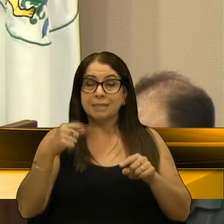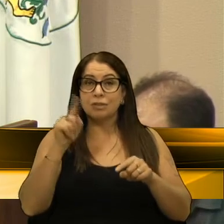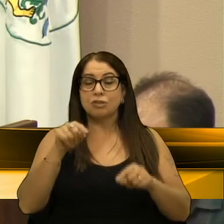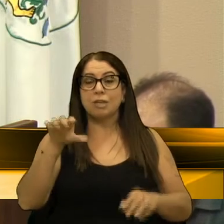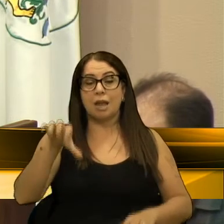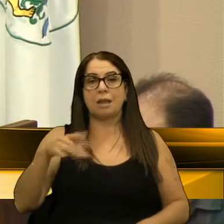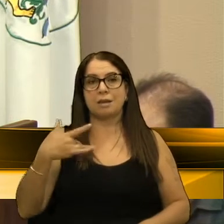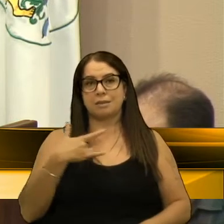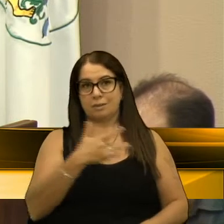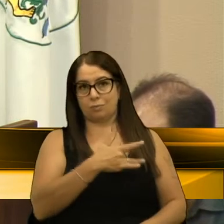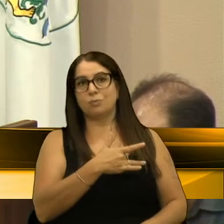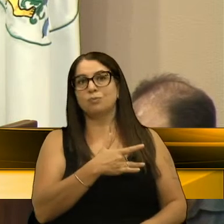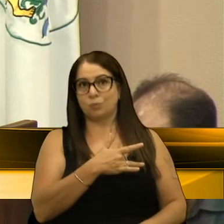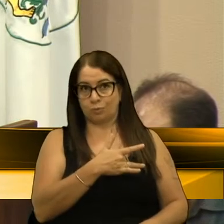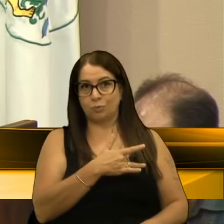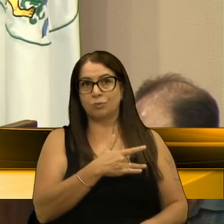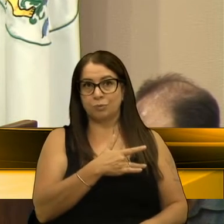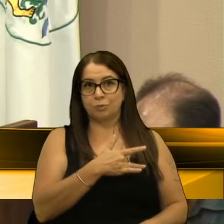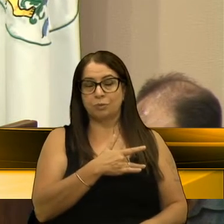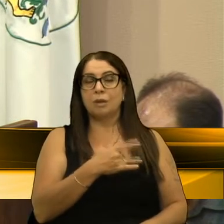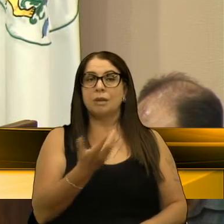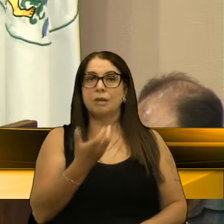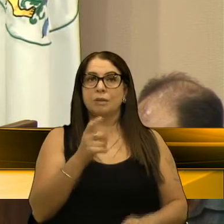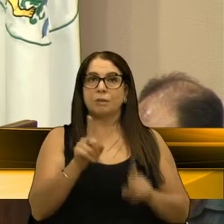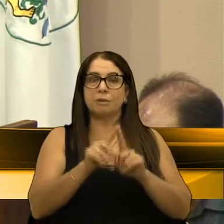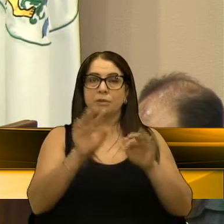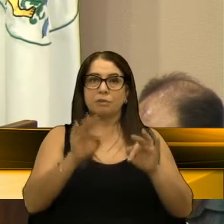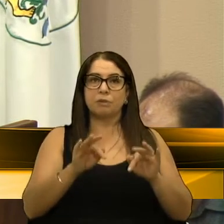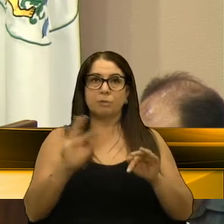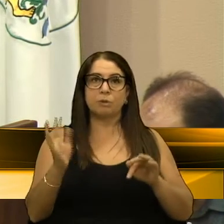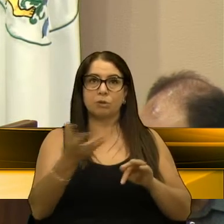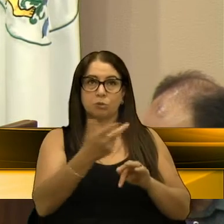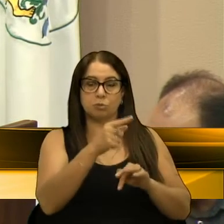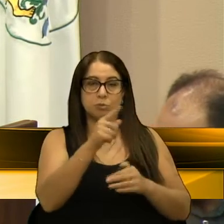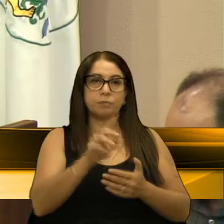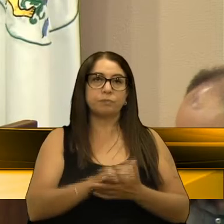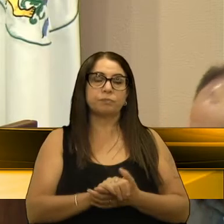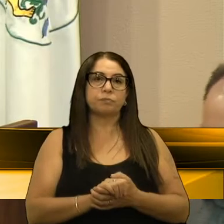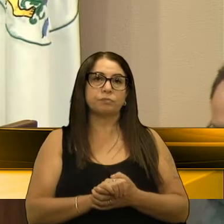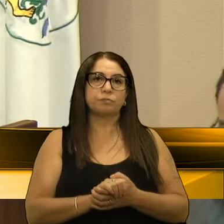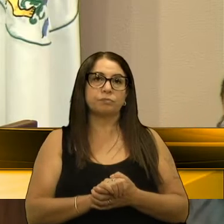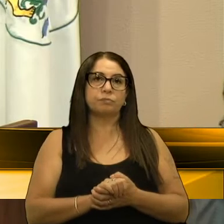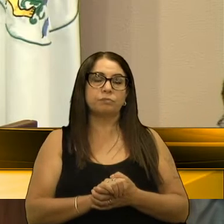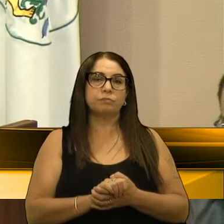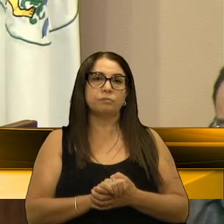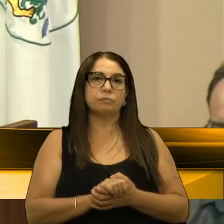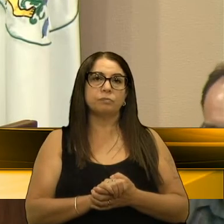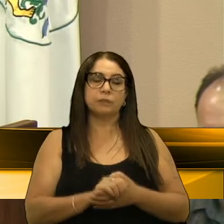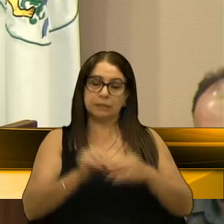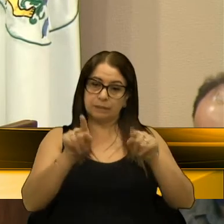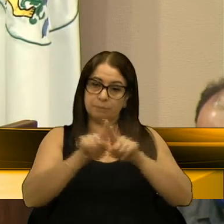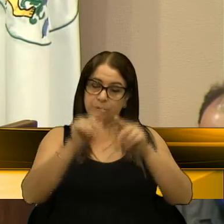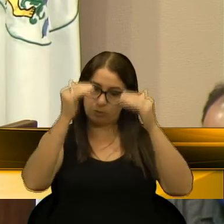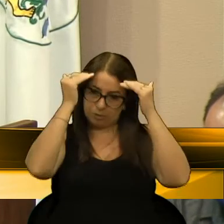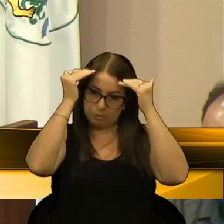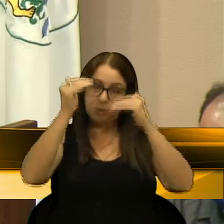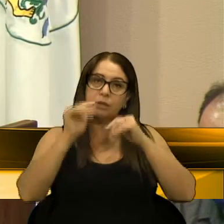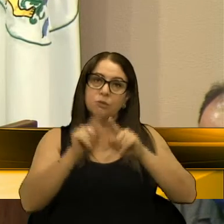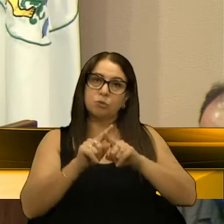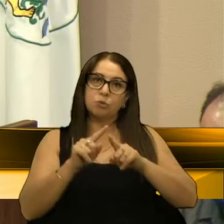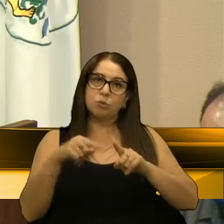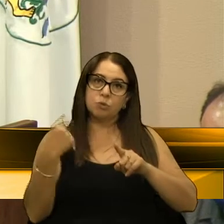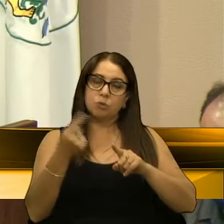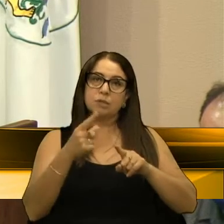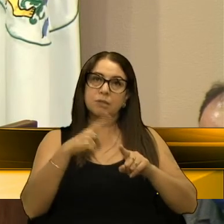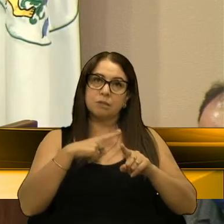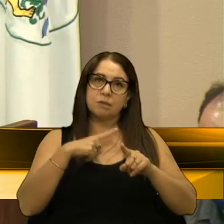saúde. Então, quero encerrar, dizer a todos vocês, que, além do respeito, que a gente